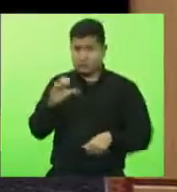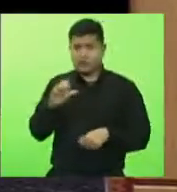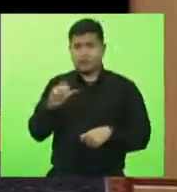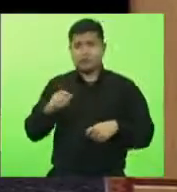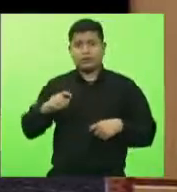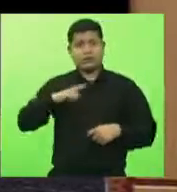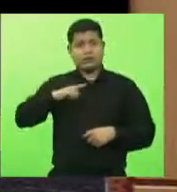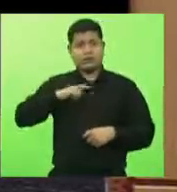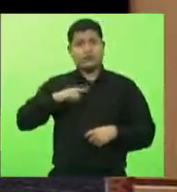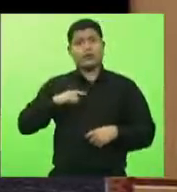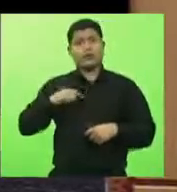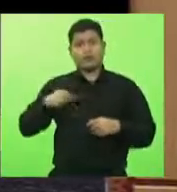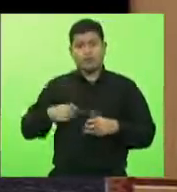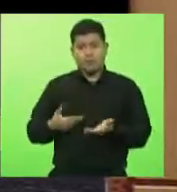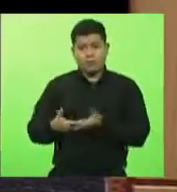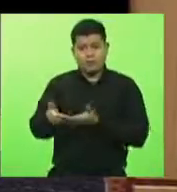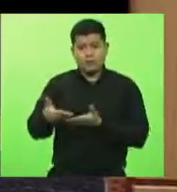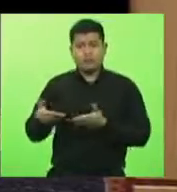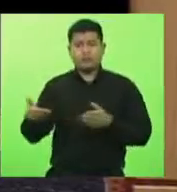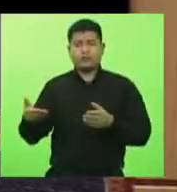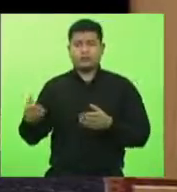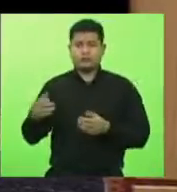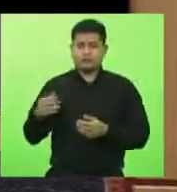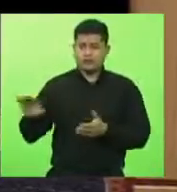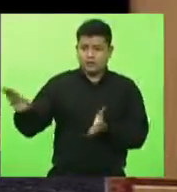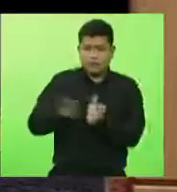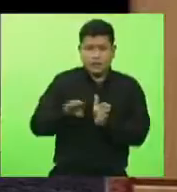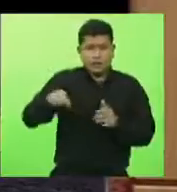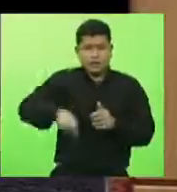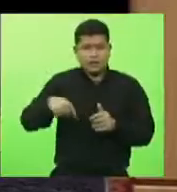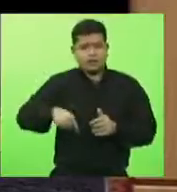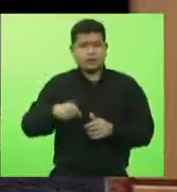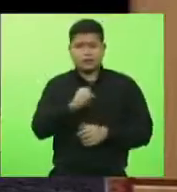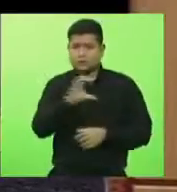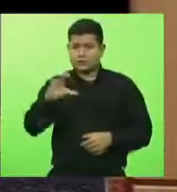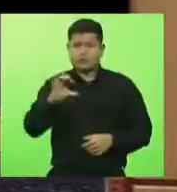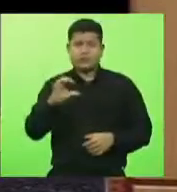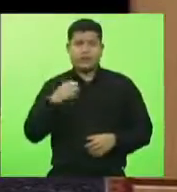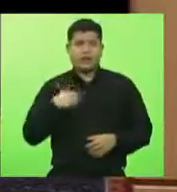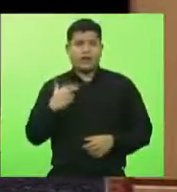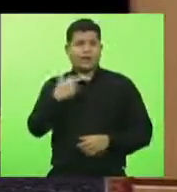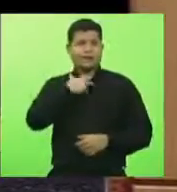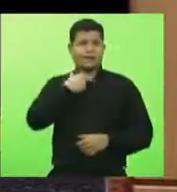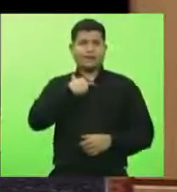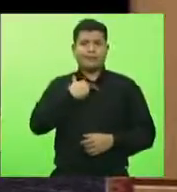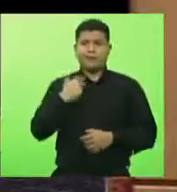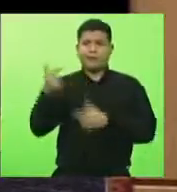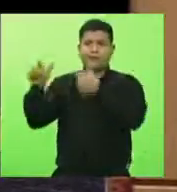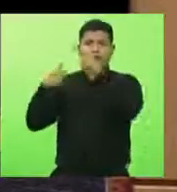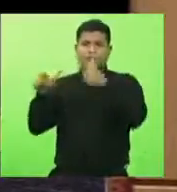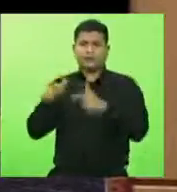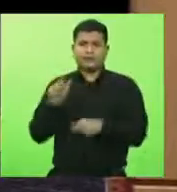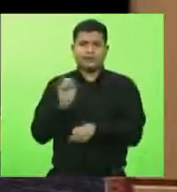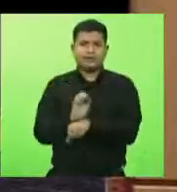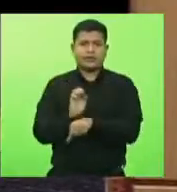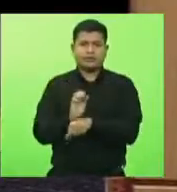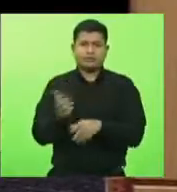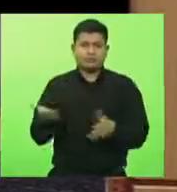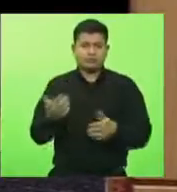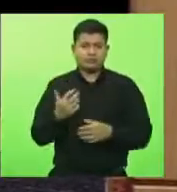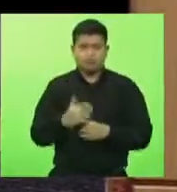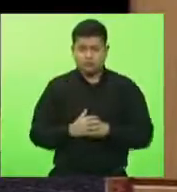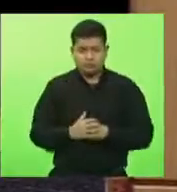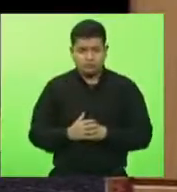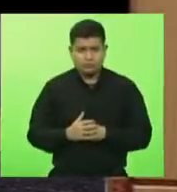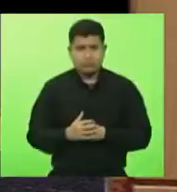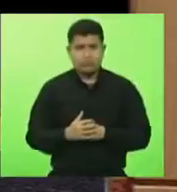entrar, gerar emprego e renda em Santa Catarina, não pode receber incentivos fiscais, fica